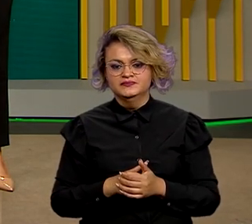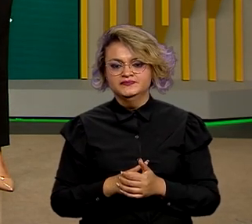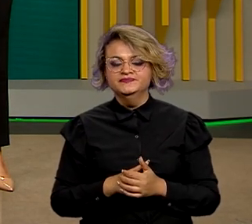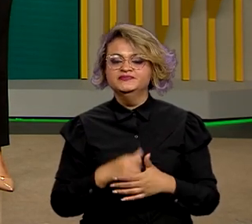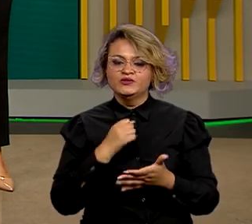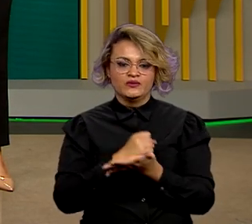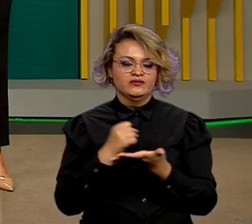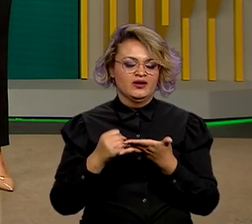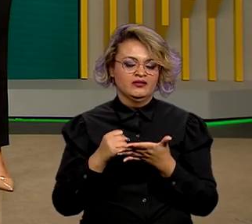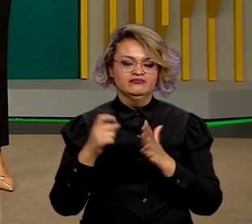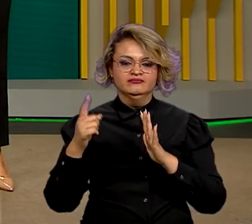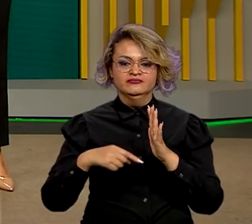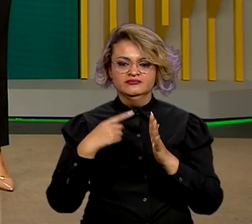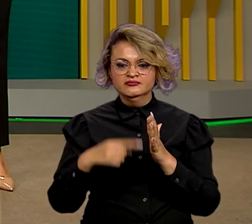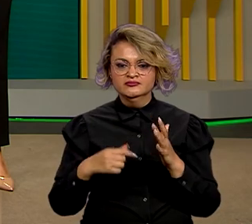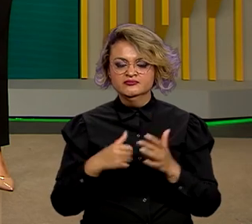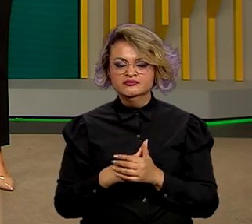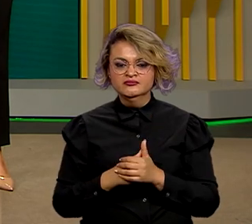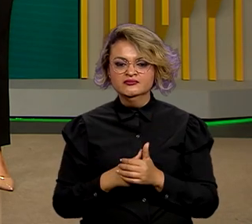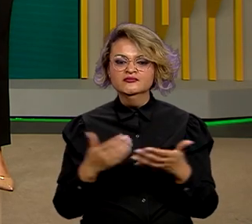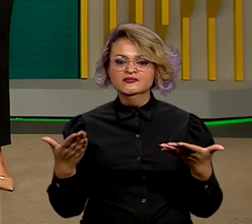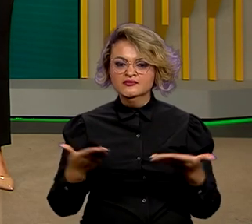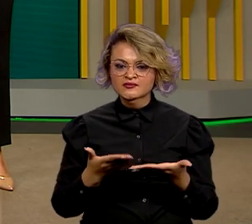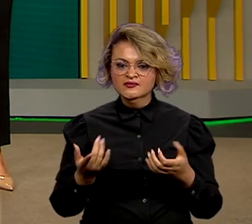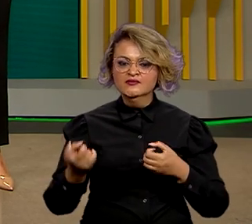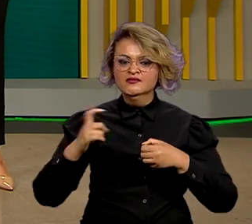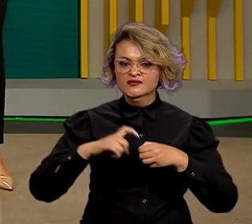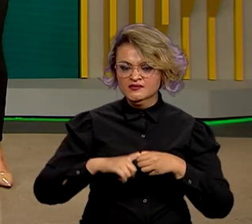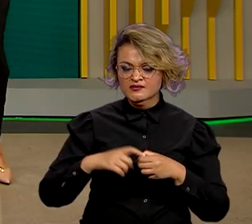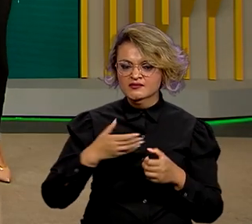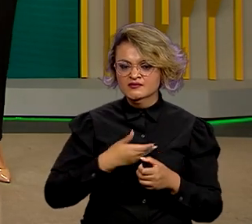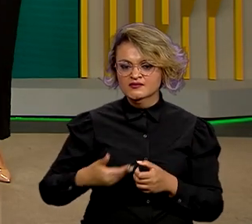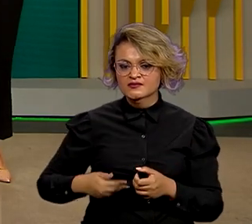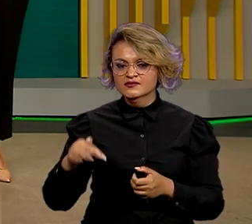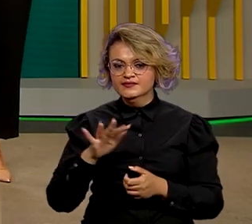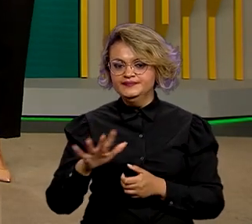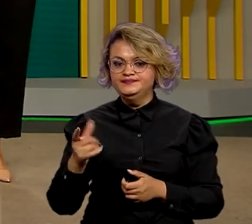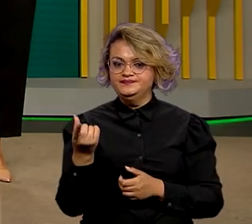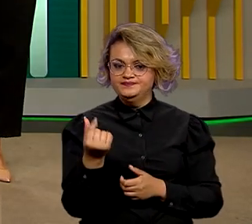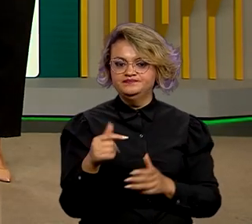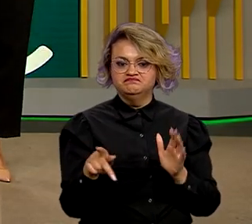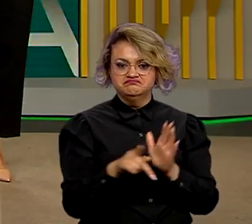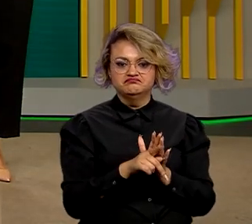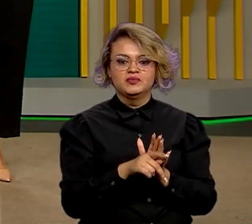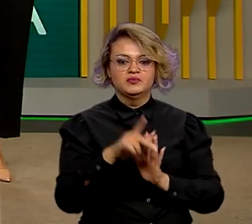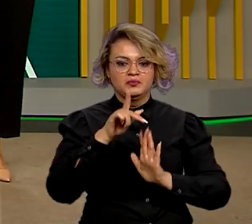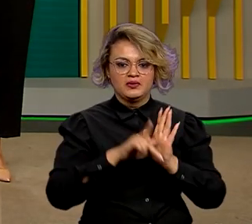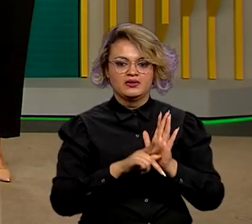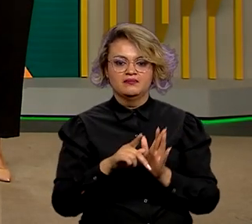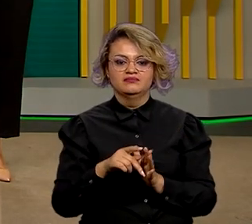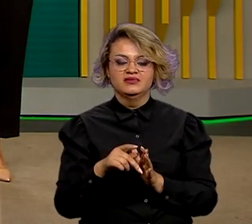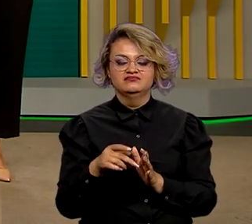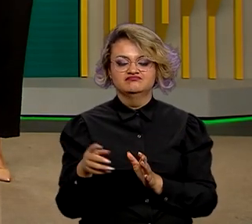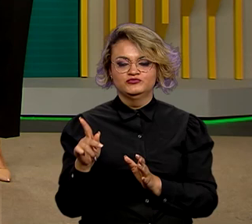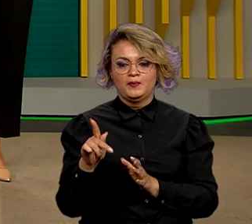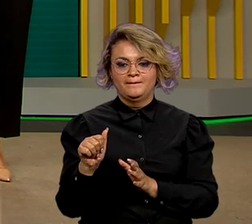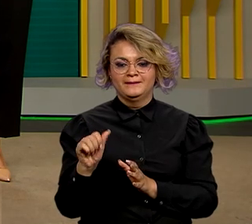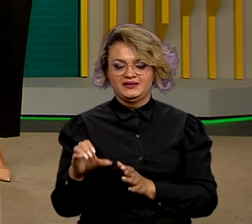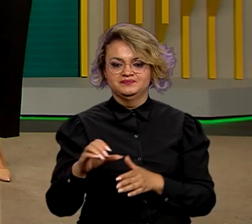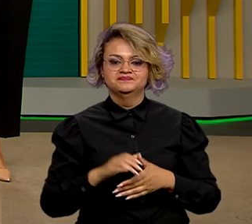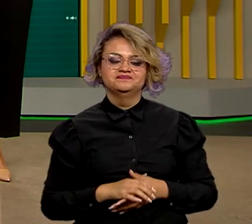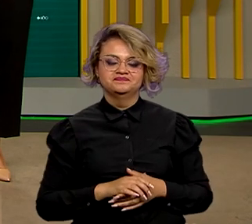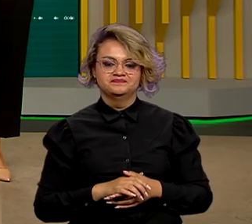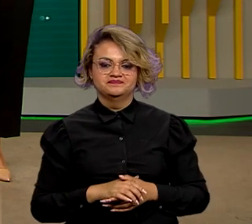e o contrato foi rescindido. Agora ela será retomada pelo governo federal com recursos previstos no novo programa de